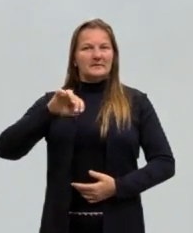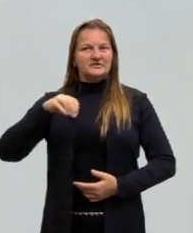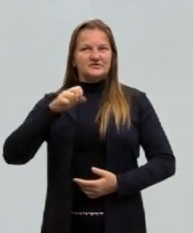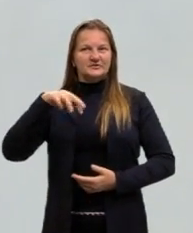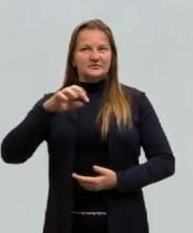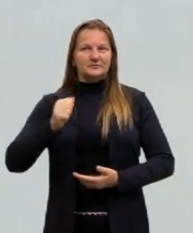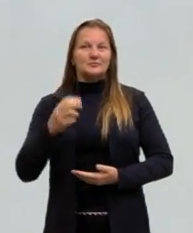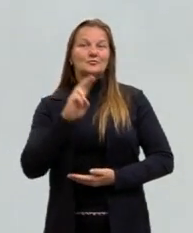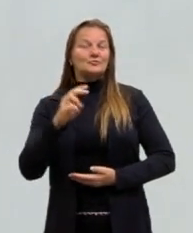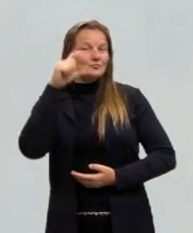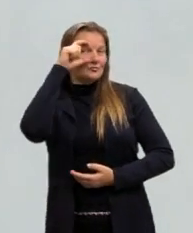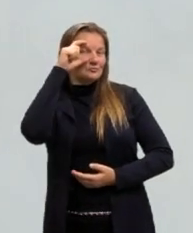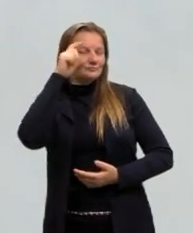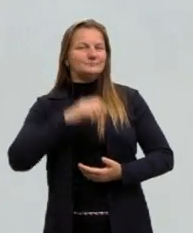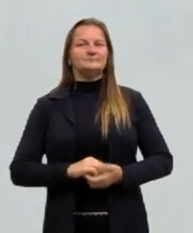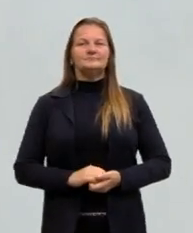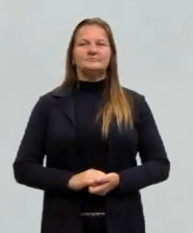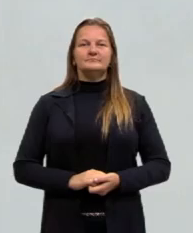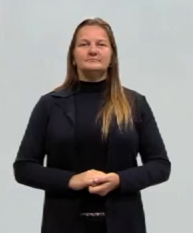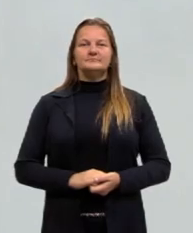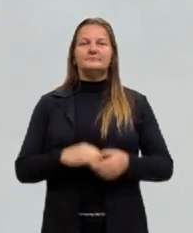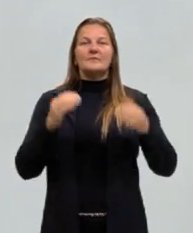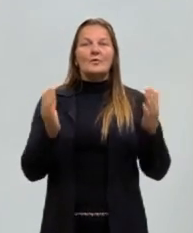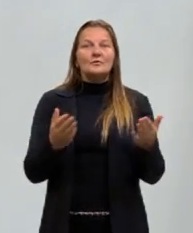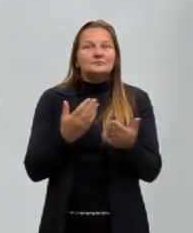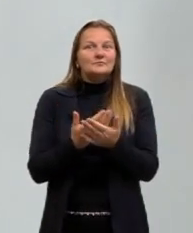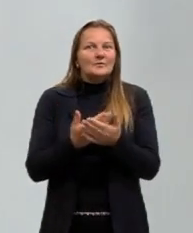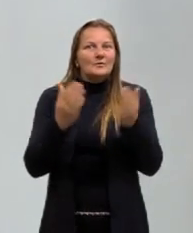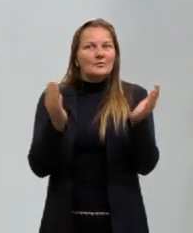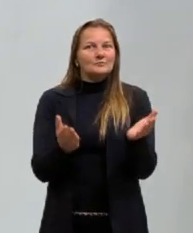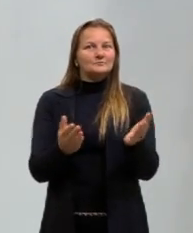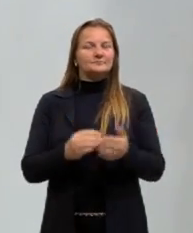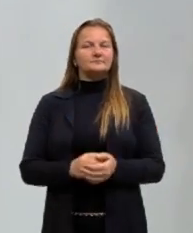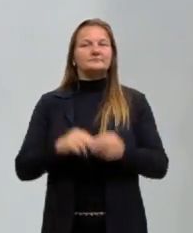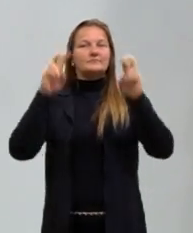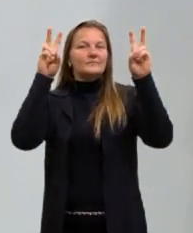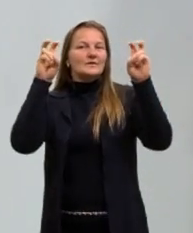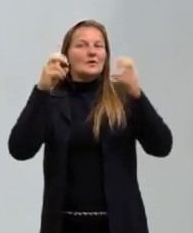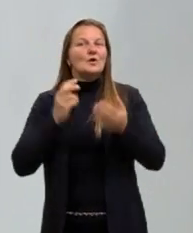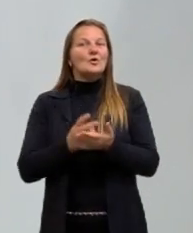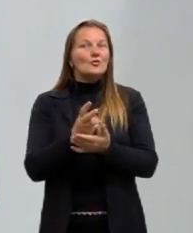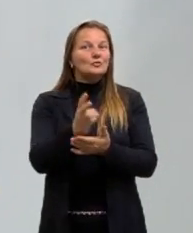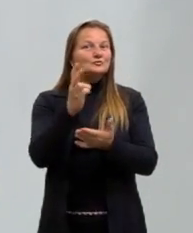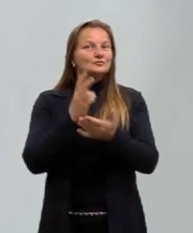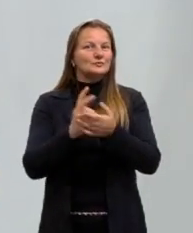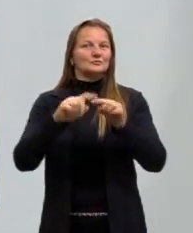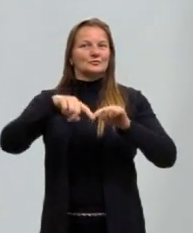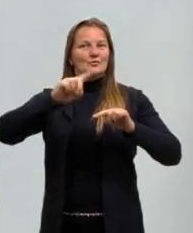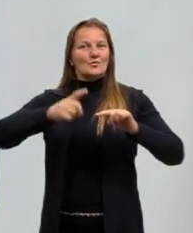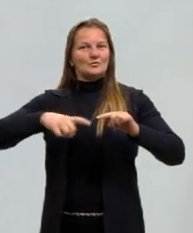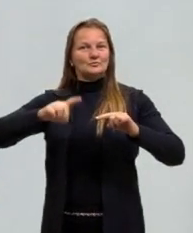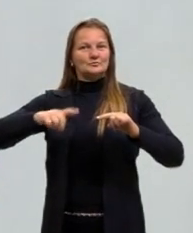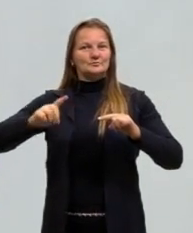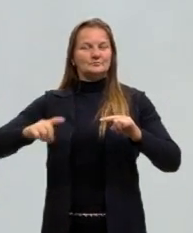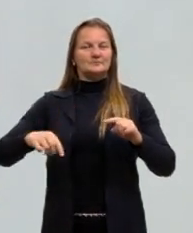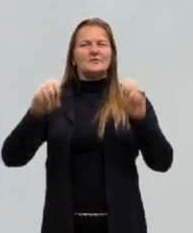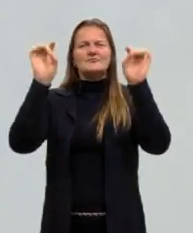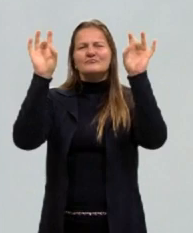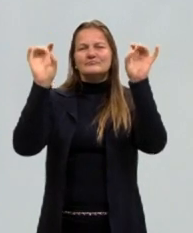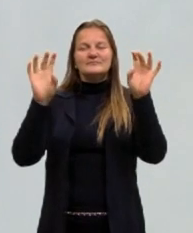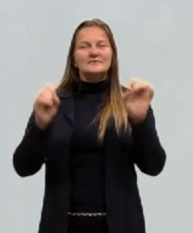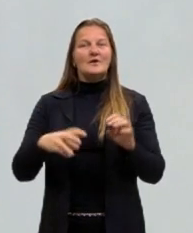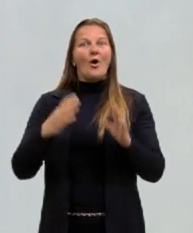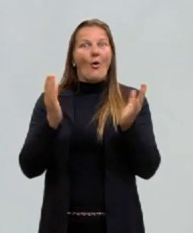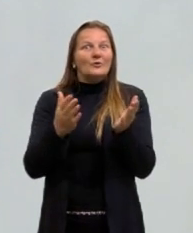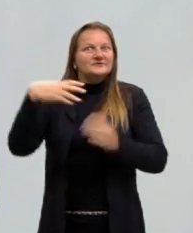e uso óculos. Então, pessoal, hoje a gente vai seguir na nossa temática de ondulatória e vamos falar especificamente sobre a